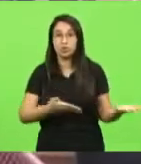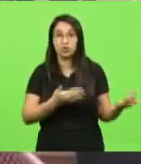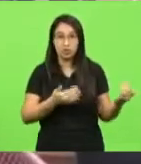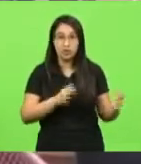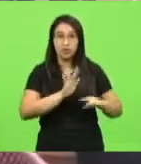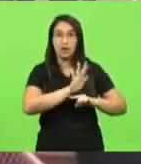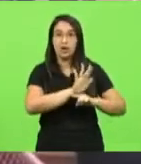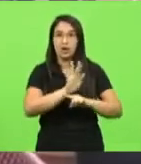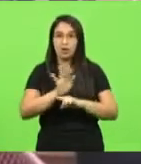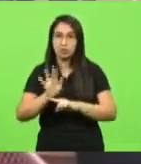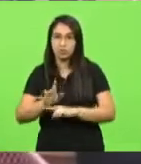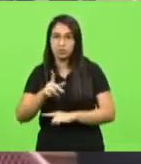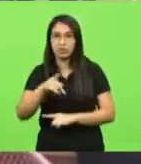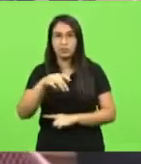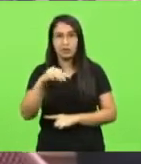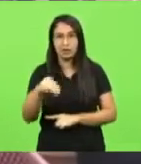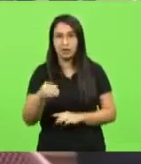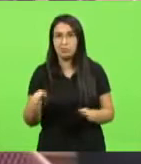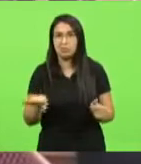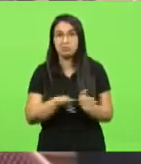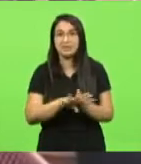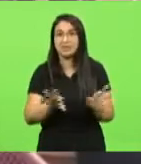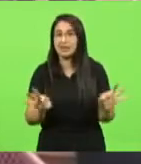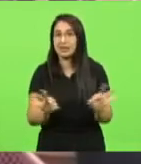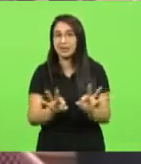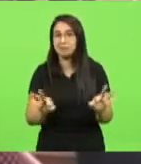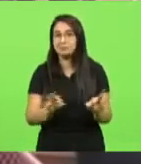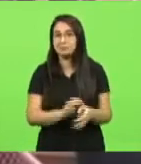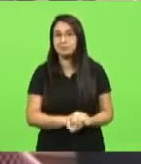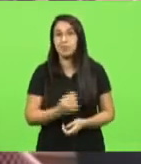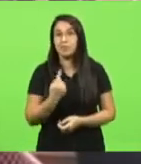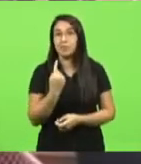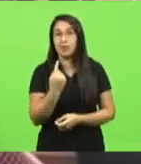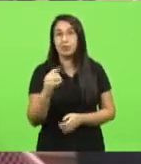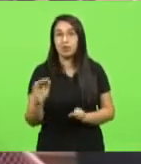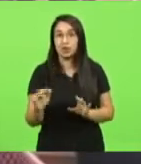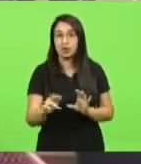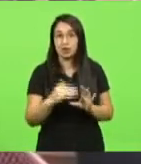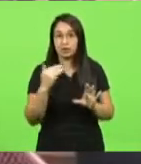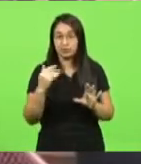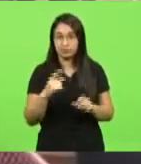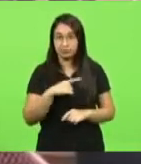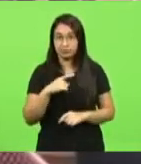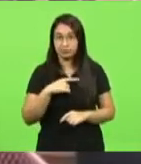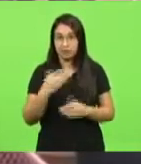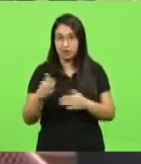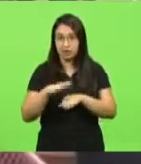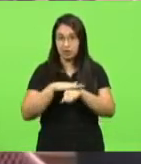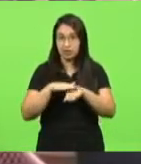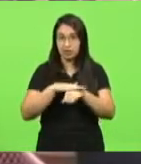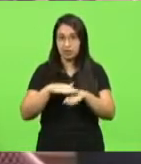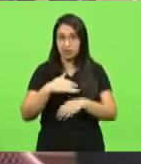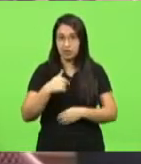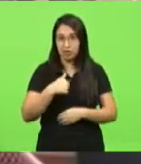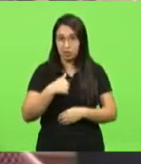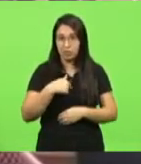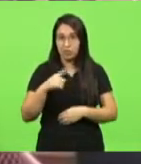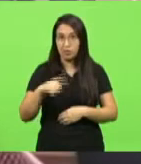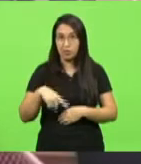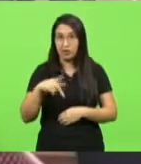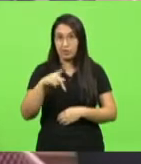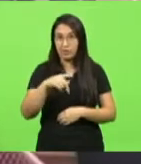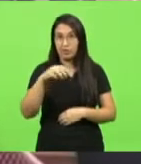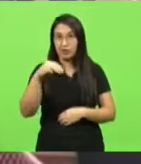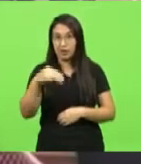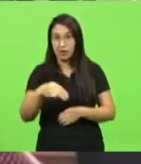Militar não vem. a única resposta que os comandantes de quartéis que falaram comigo tem é que a Polícia Militar